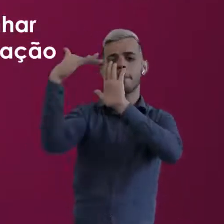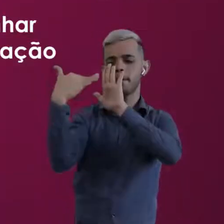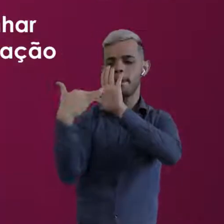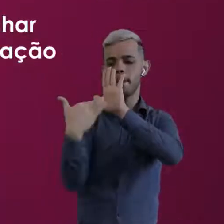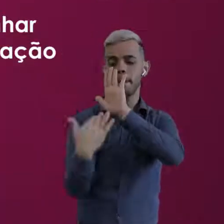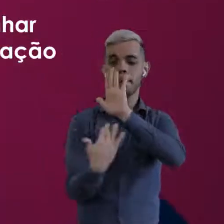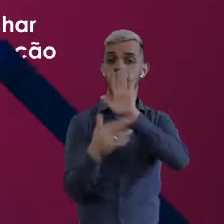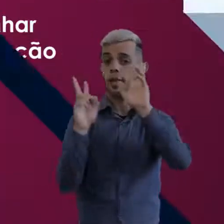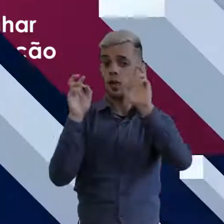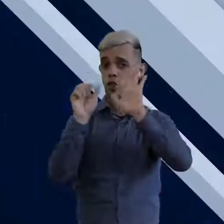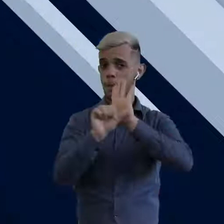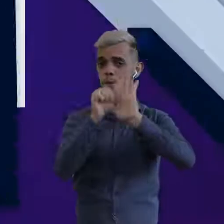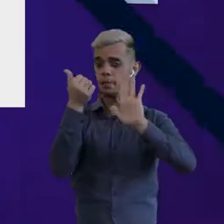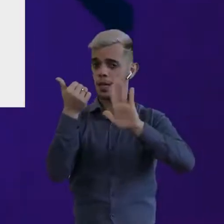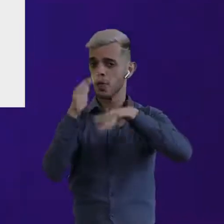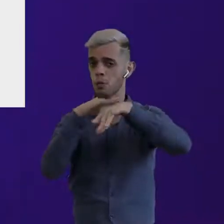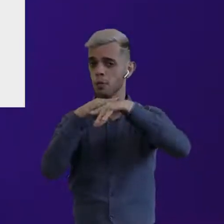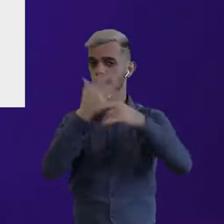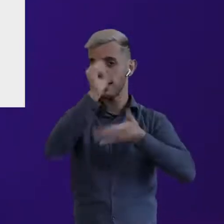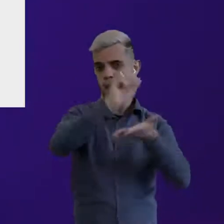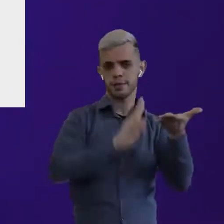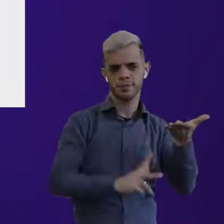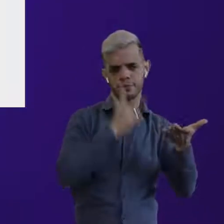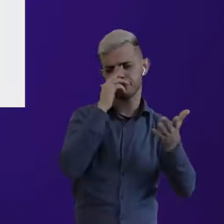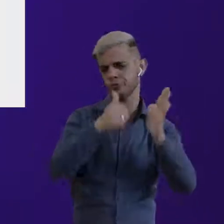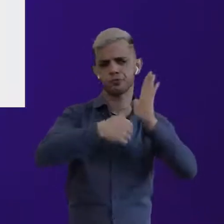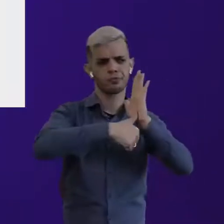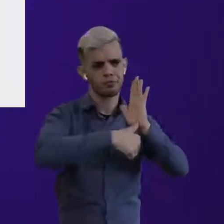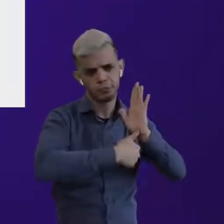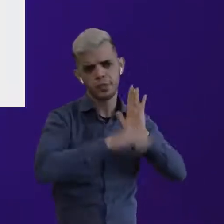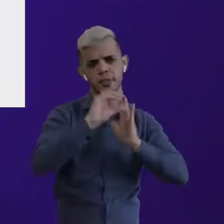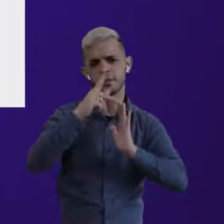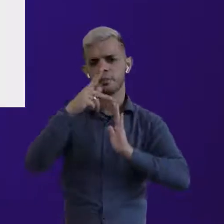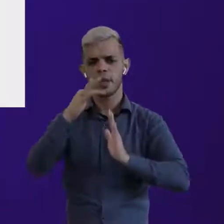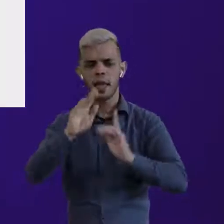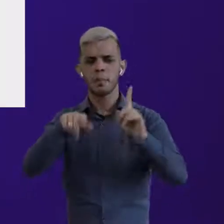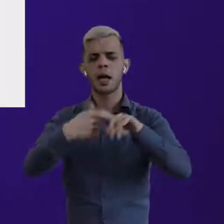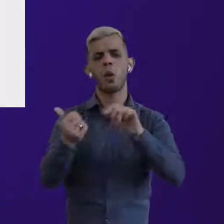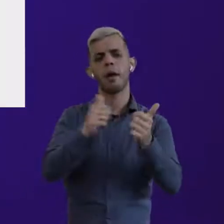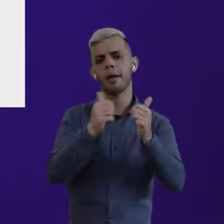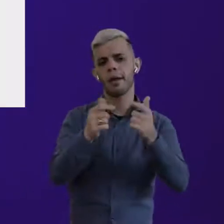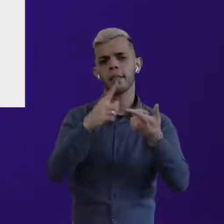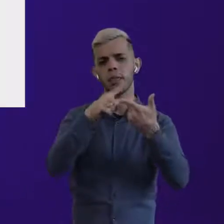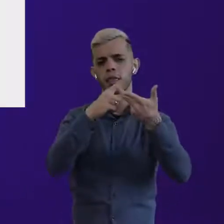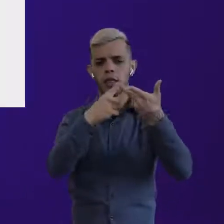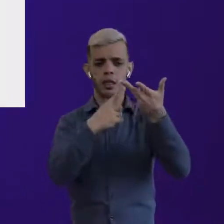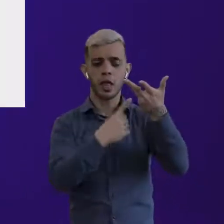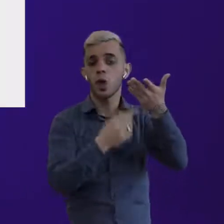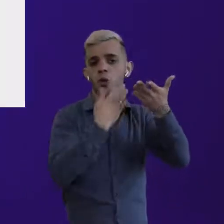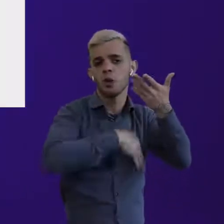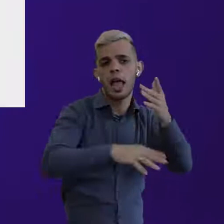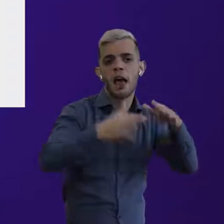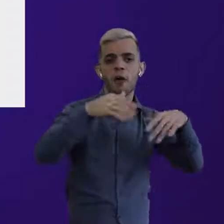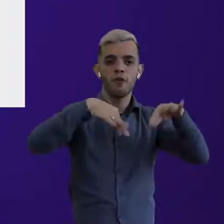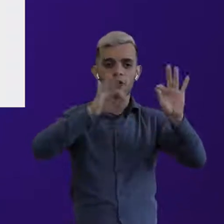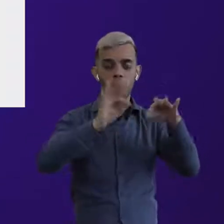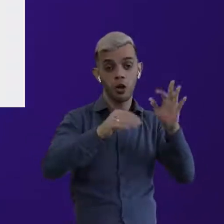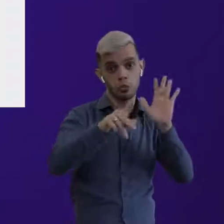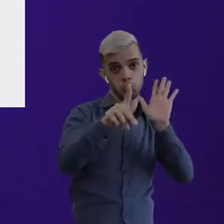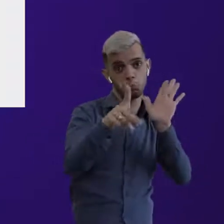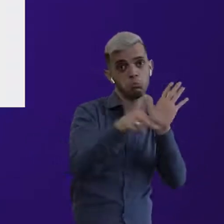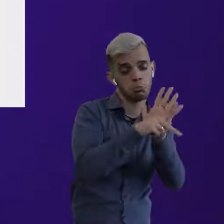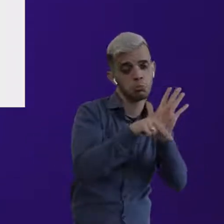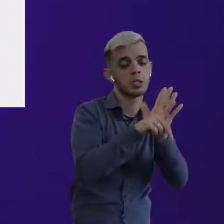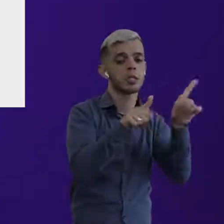Então, os documentos da primeira fase de análise. Então, é cópia do RG, CPF, qualificação, a ficha de aquisição com a